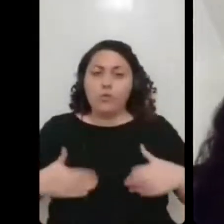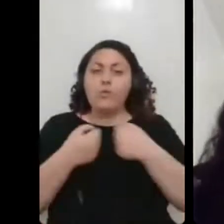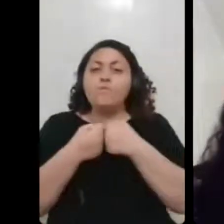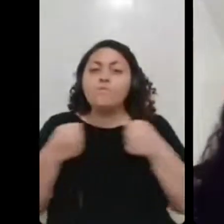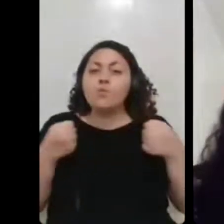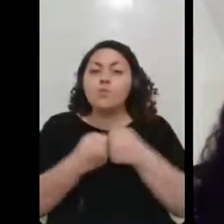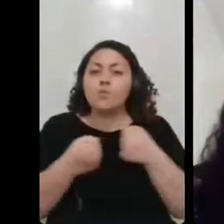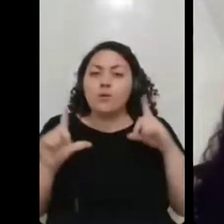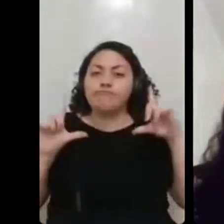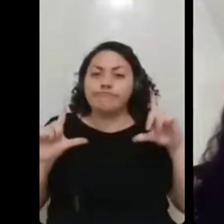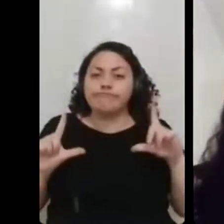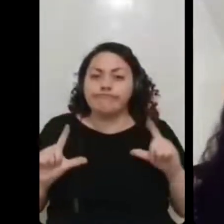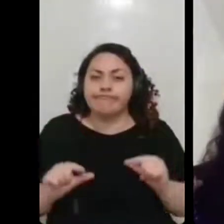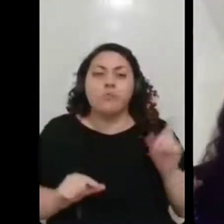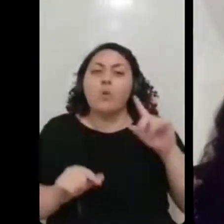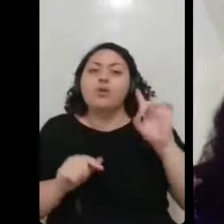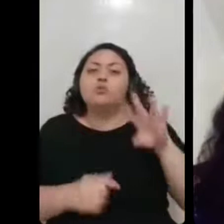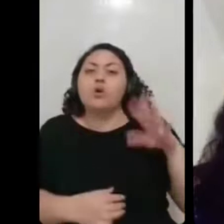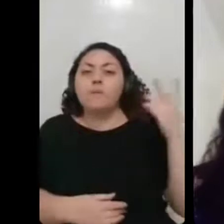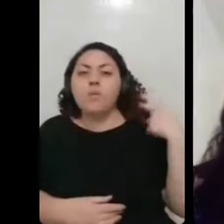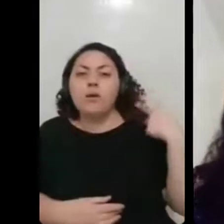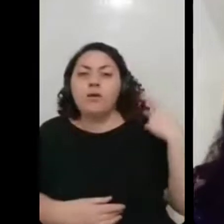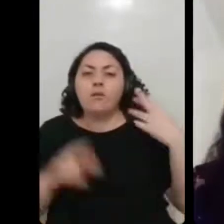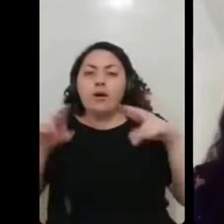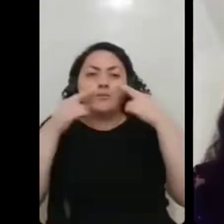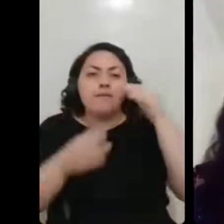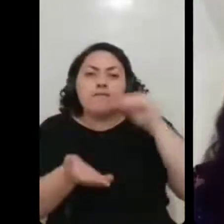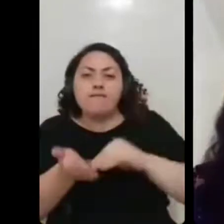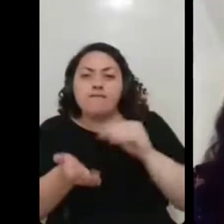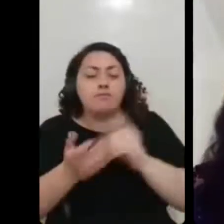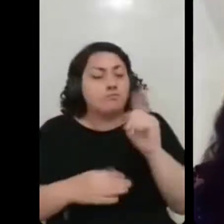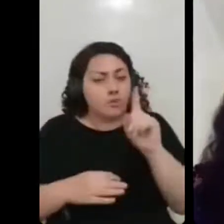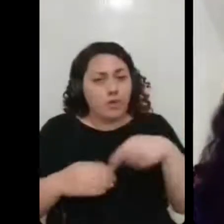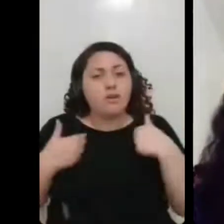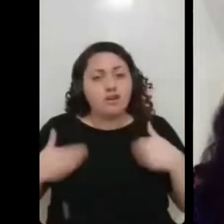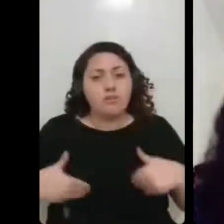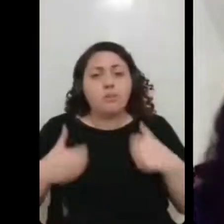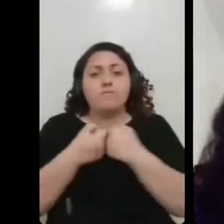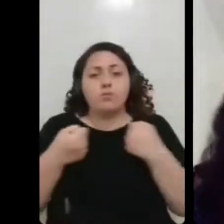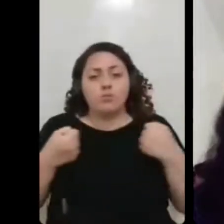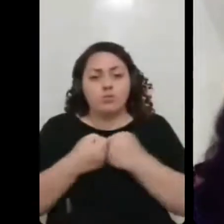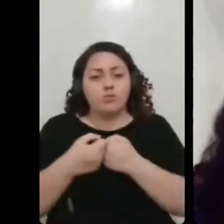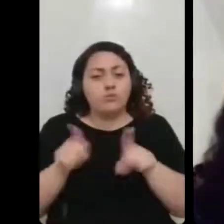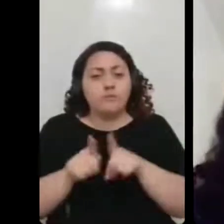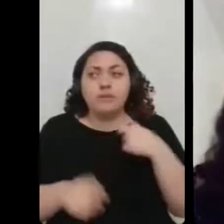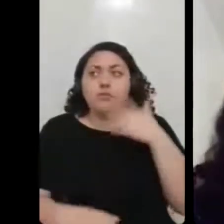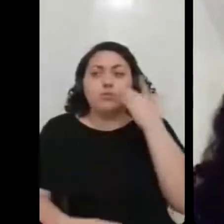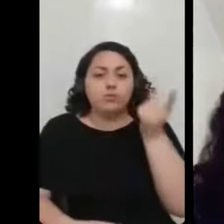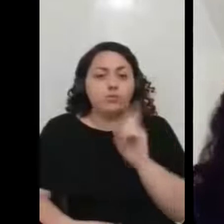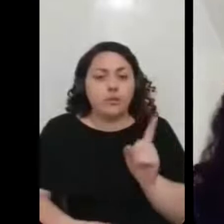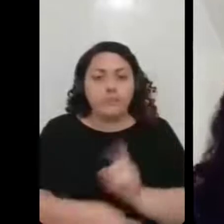perda de fôlego, capacidade pulmonar. E eu não sabia, né? Eu achei bem interessante. E, assim, começou a fazer sentido.